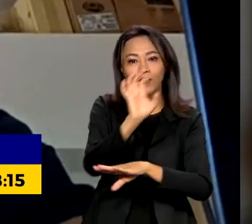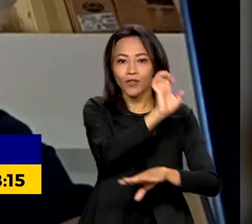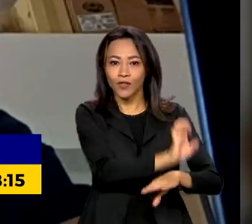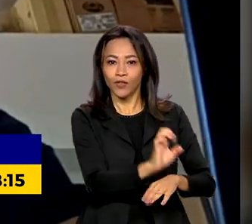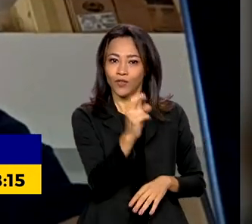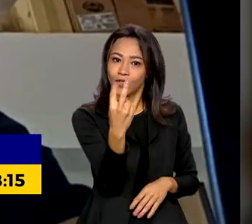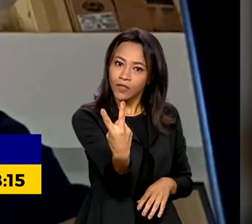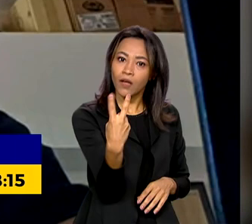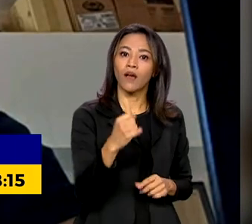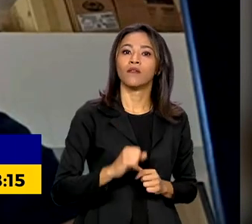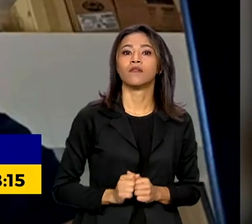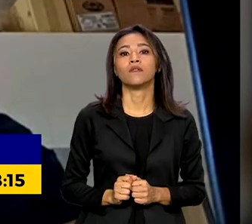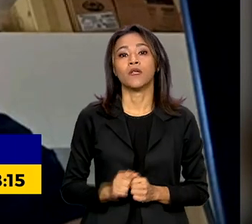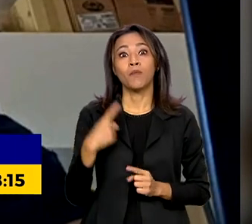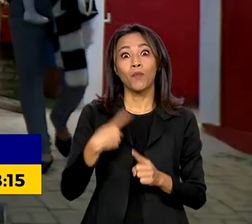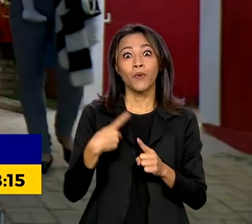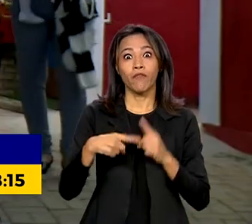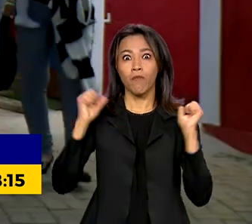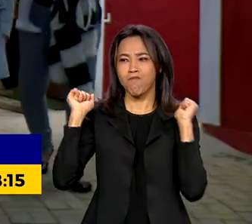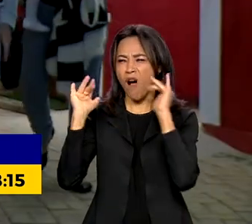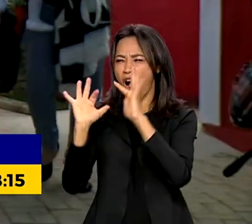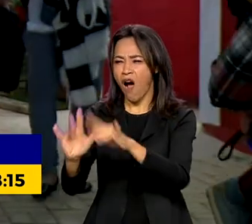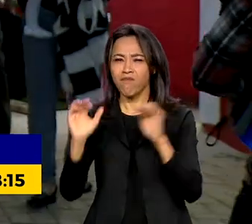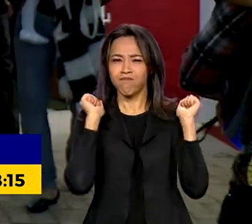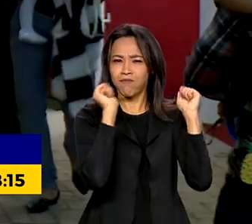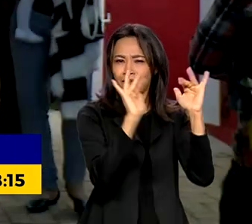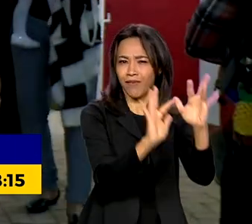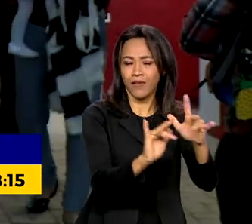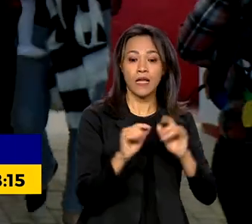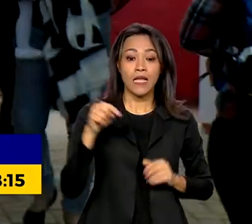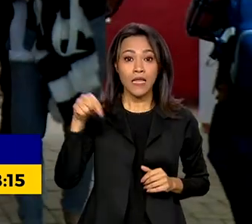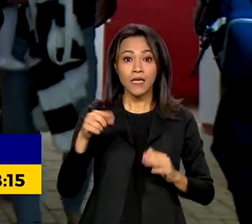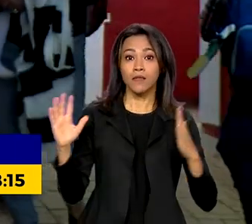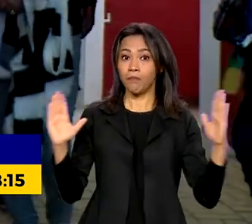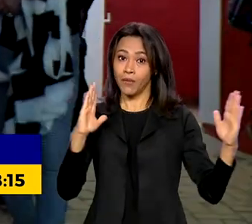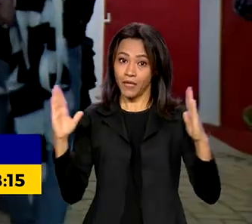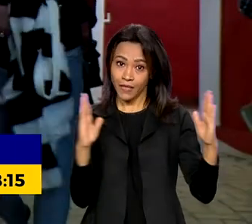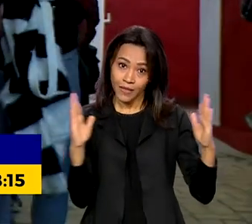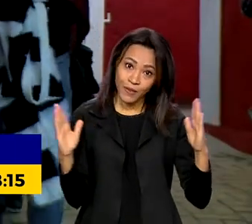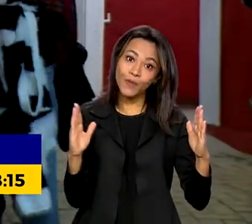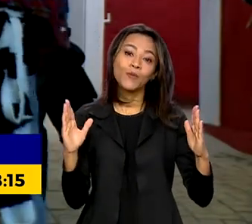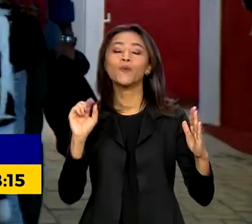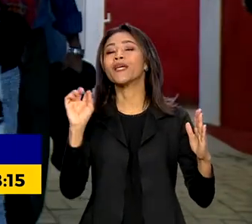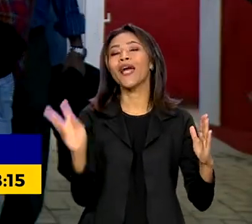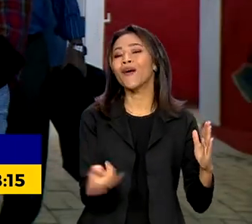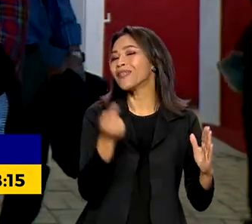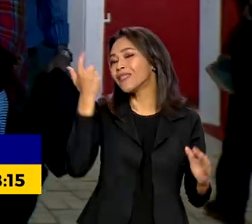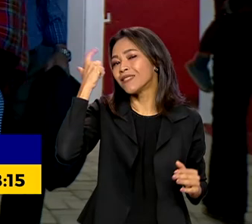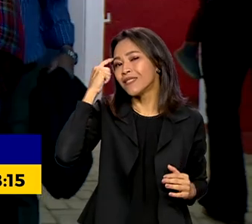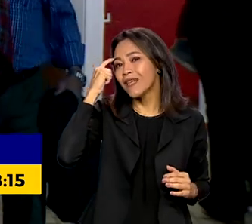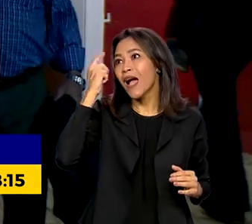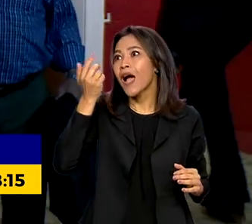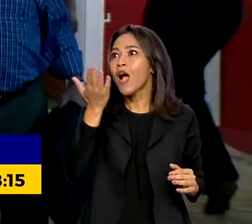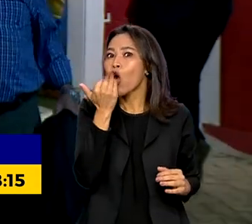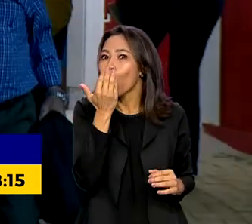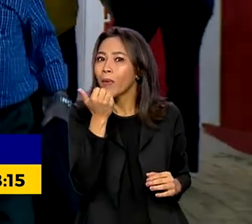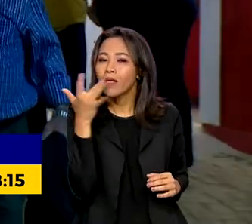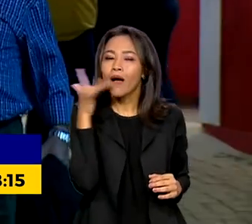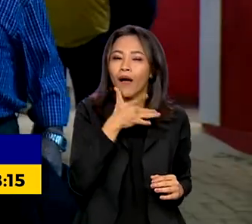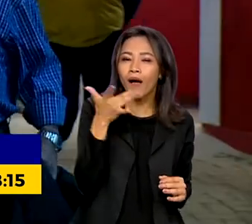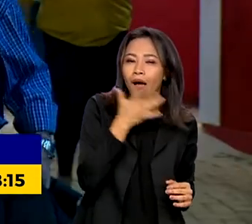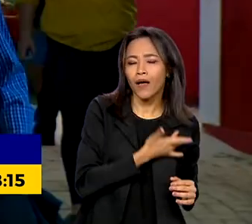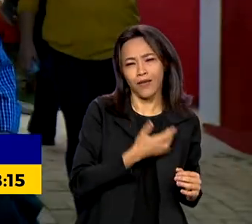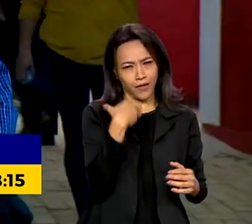chegada gigantesca de turistas. Pensou nessa época do ano, logo vem a cabeça comida boa e muita música, né?